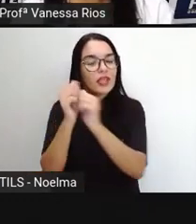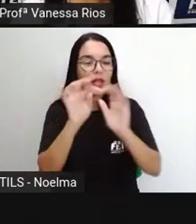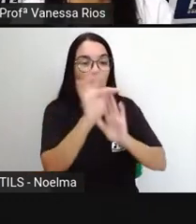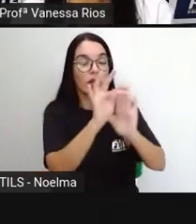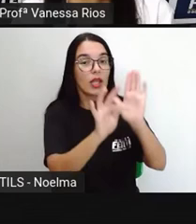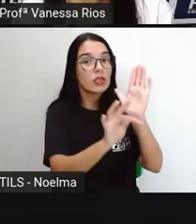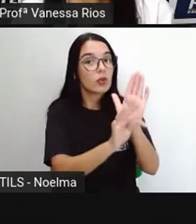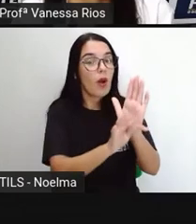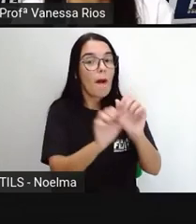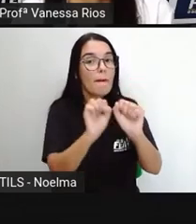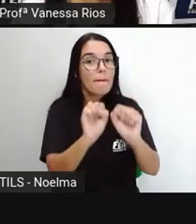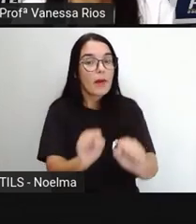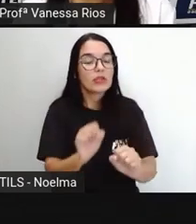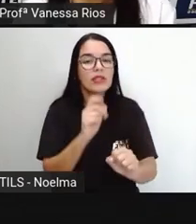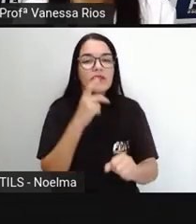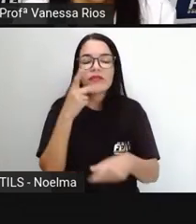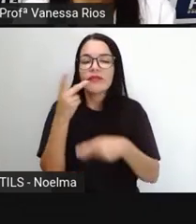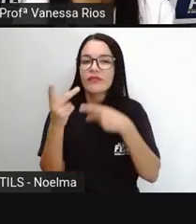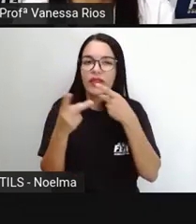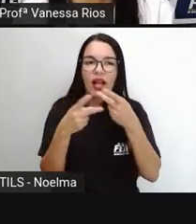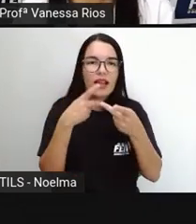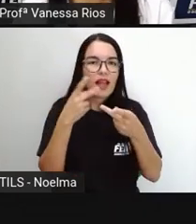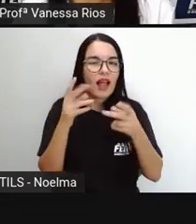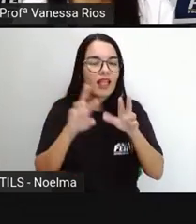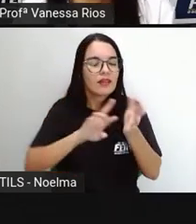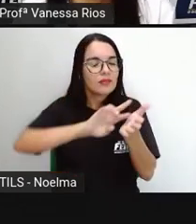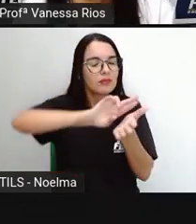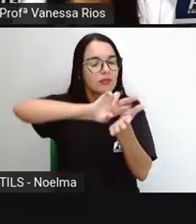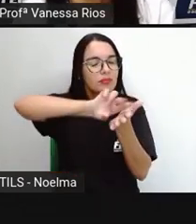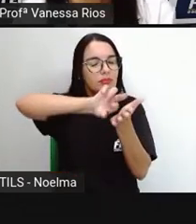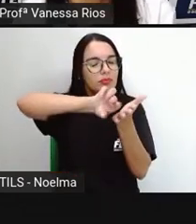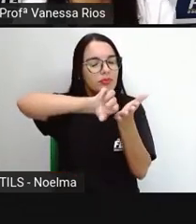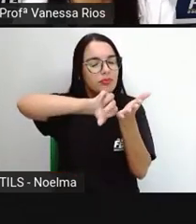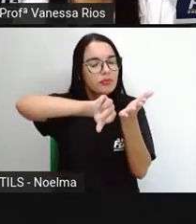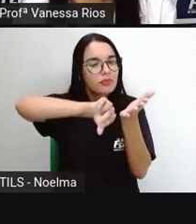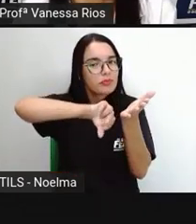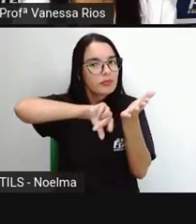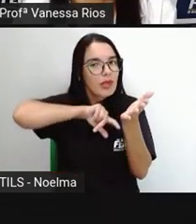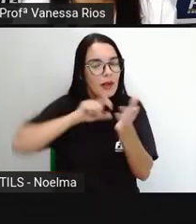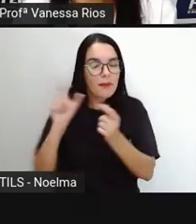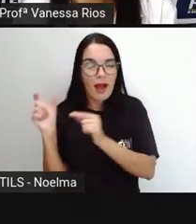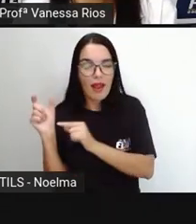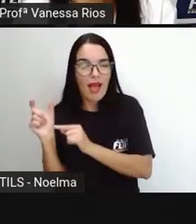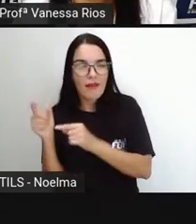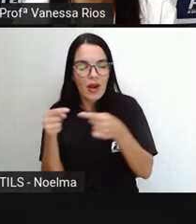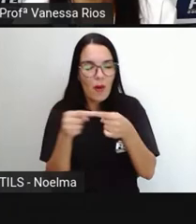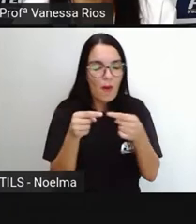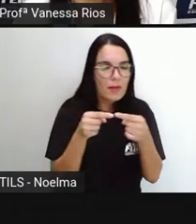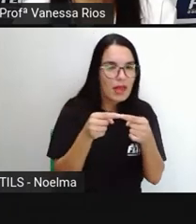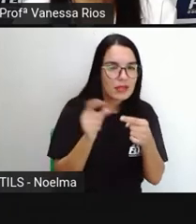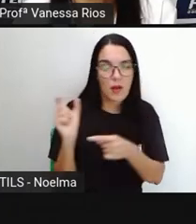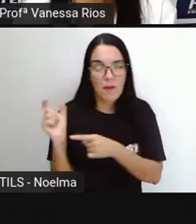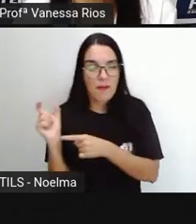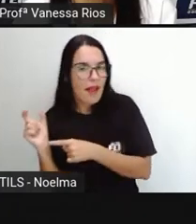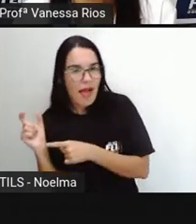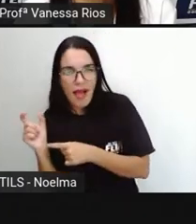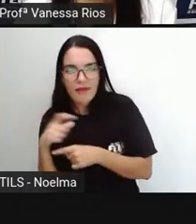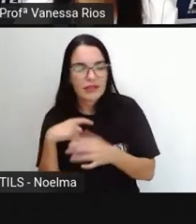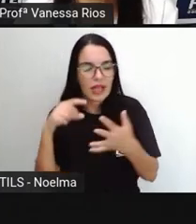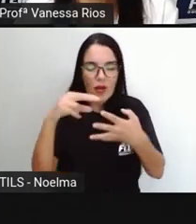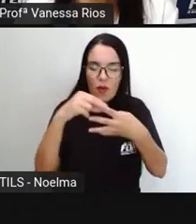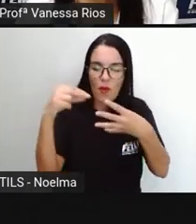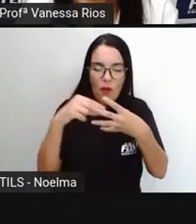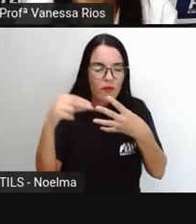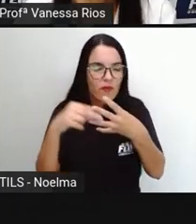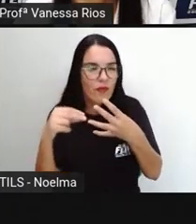que podem aí falar, trazer em suas palavras, em suas combinações aí de palavras, em seus versos, nas